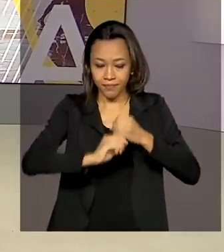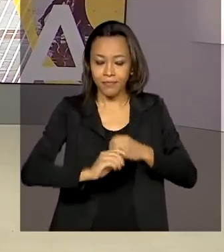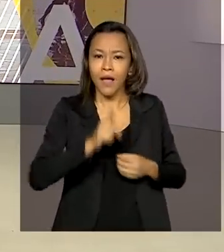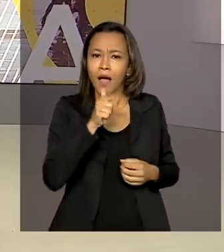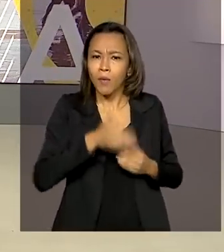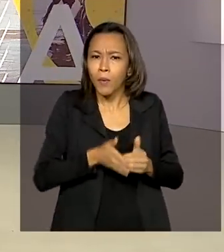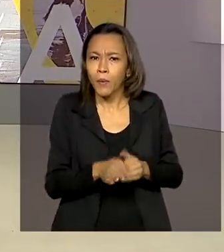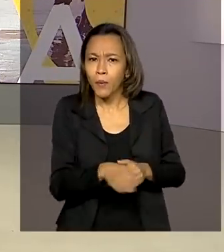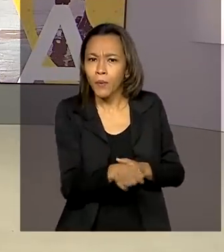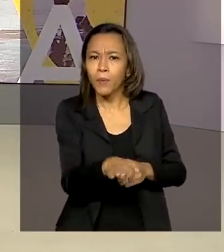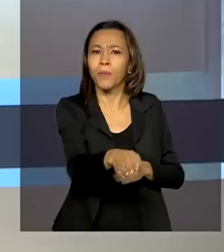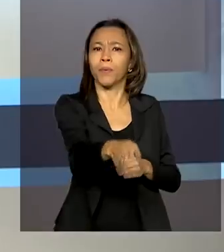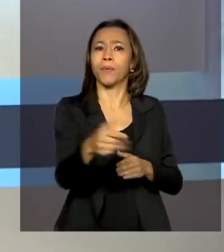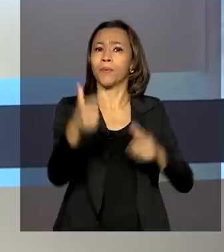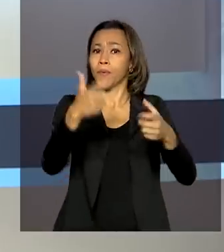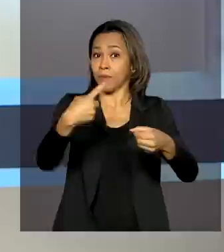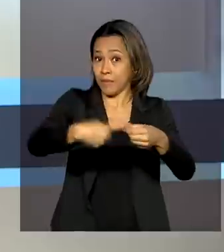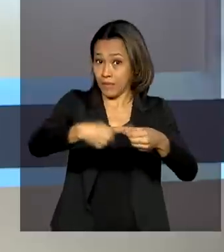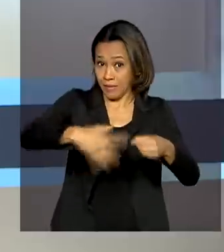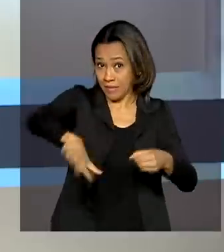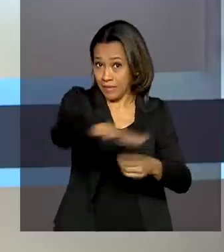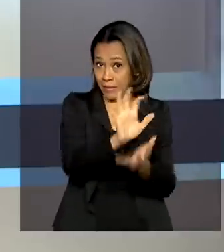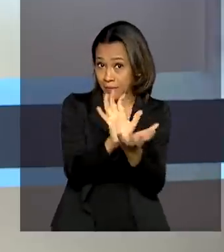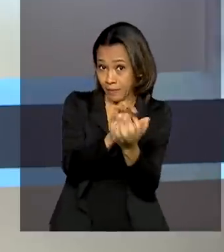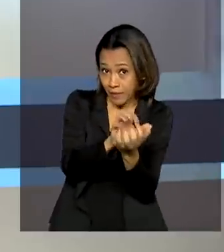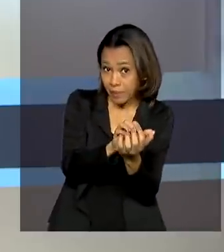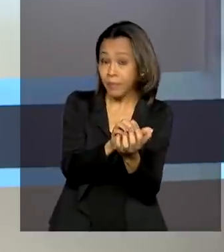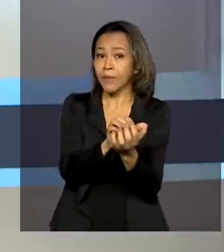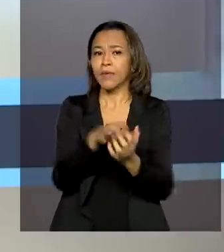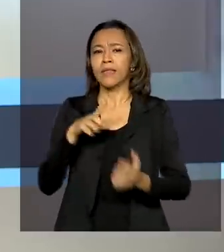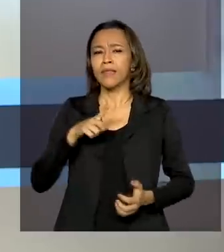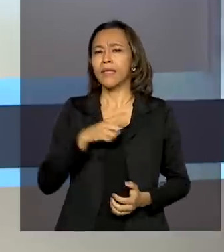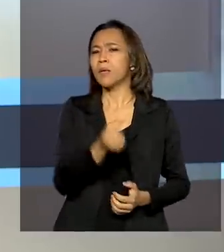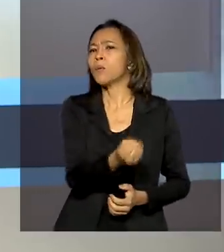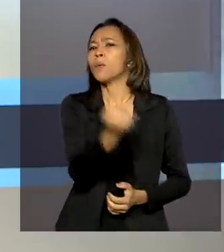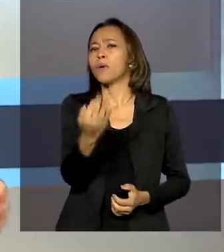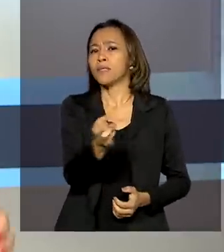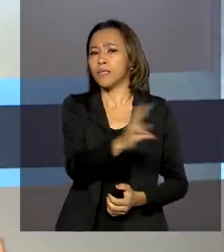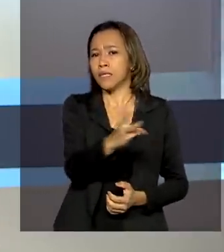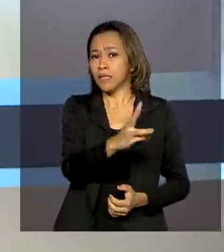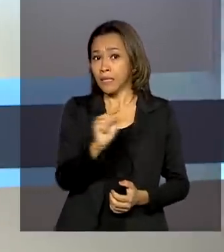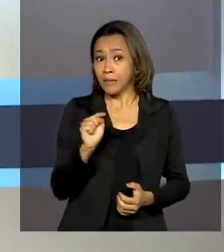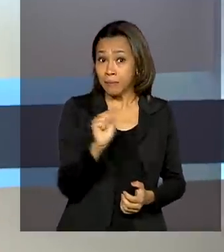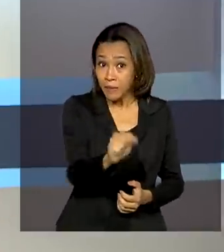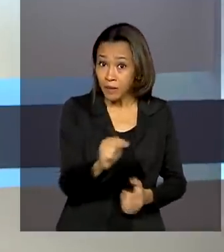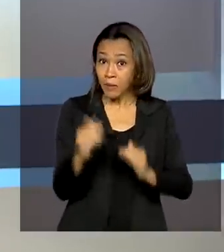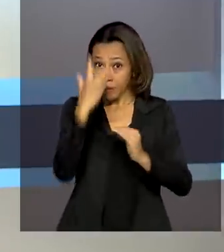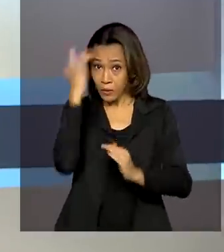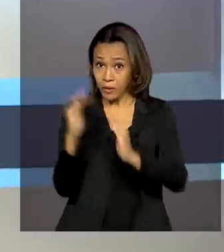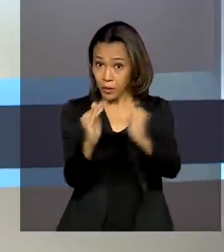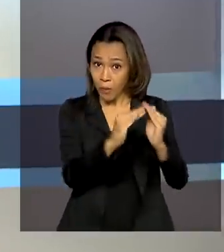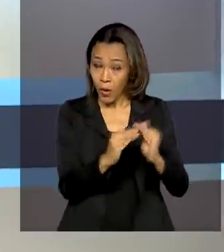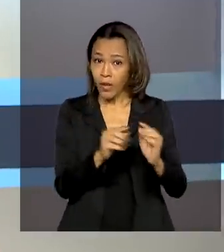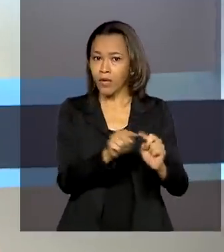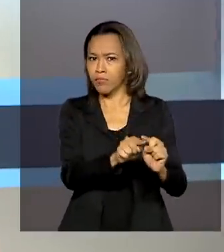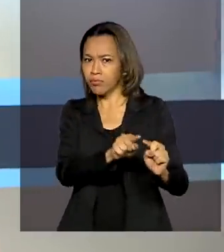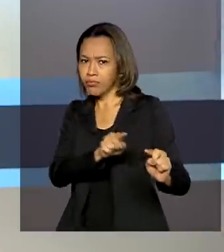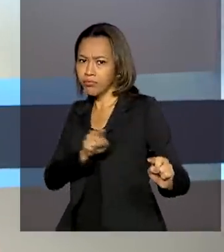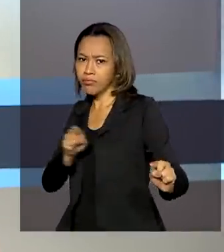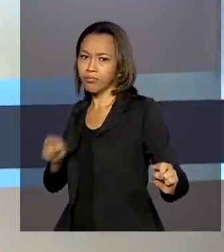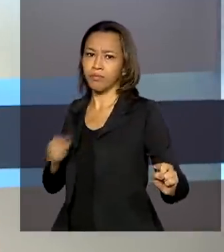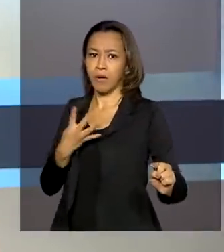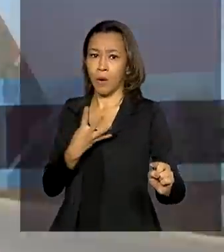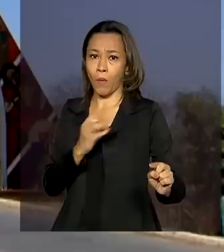José do Egito, em Pernambuco. O município tem 33 mil habitantes e está a 400 quilômetros de Recife.